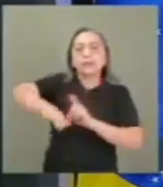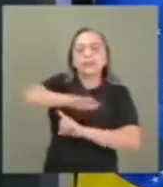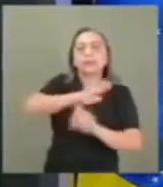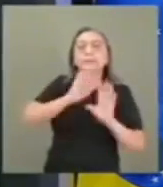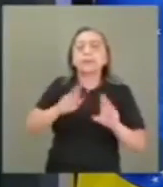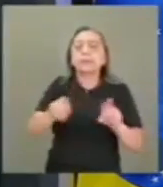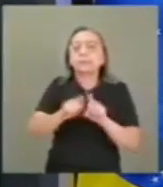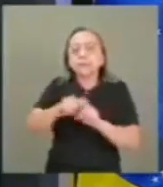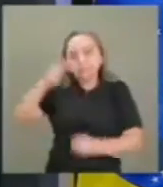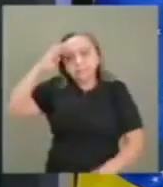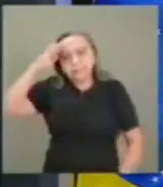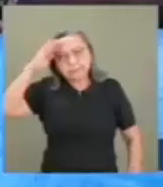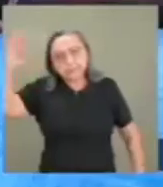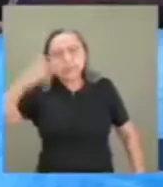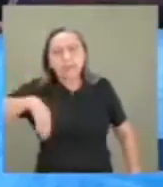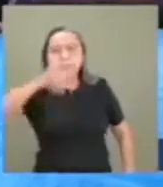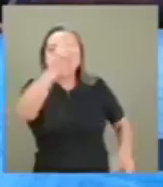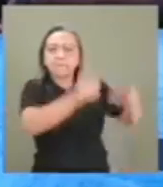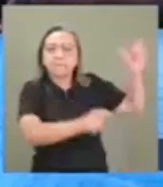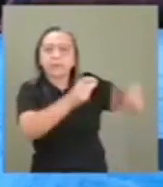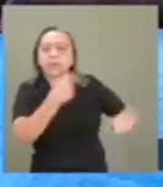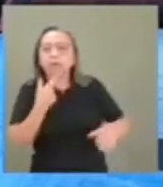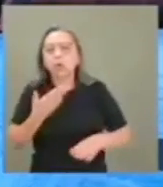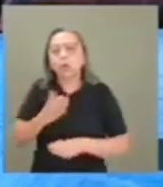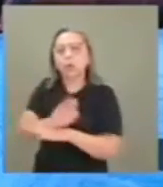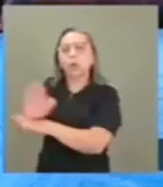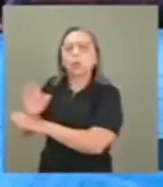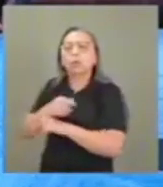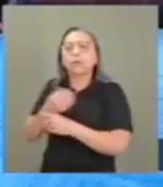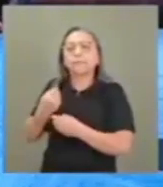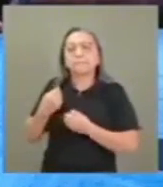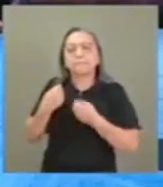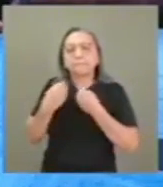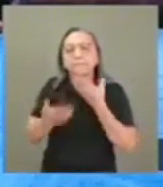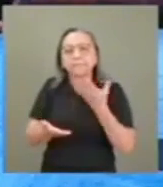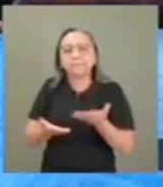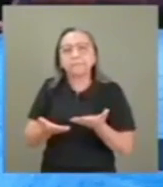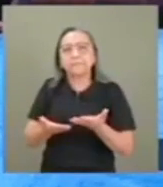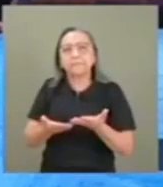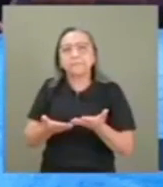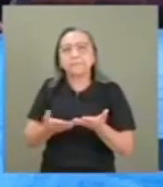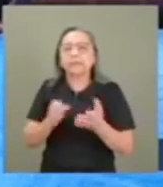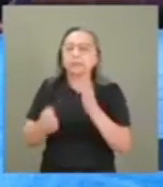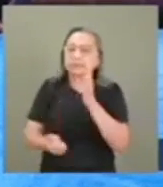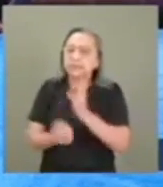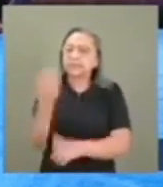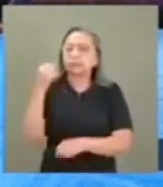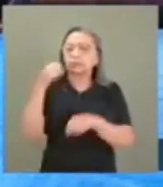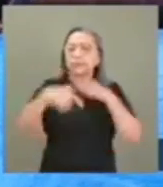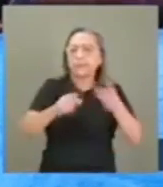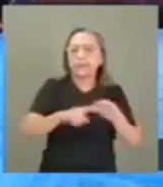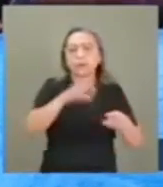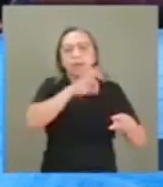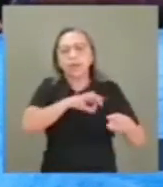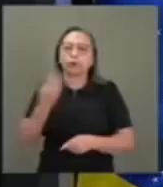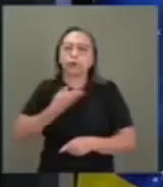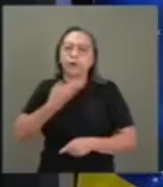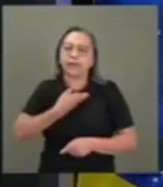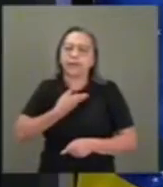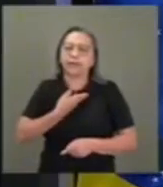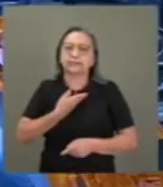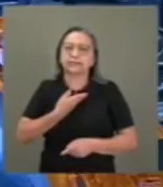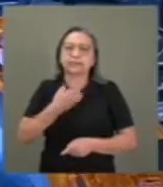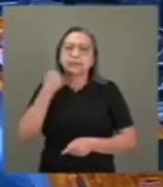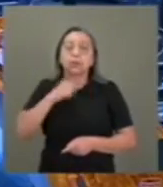mas, sobretudo, aquelas pessoas que contribuem na prestação, na geração de emprego, renda, no recolhimento dos seus tributos.